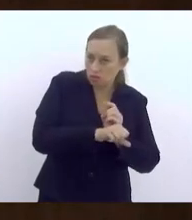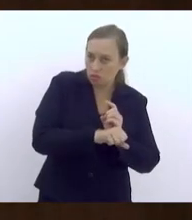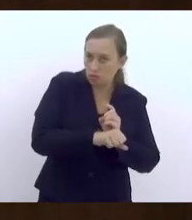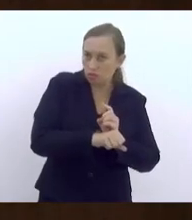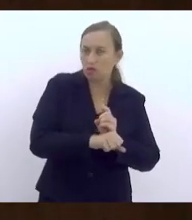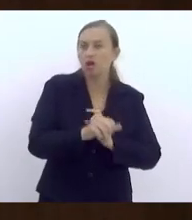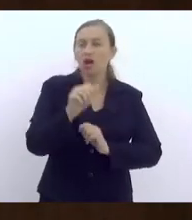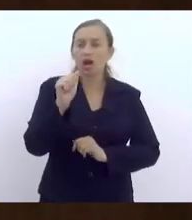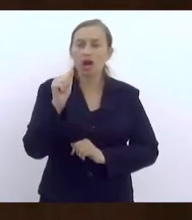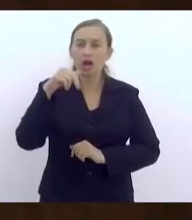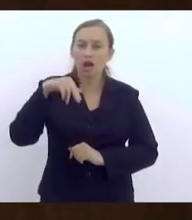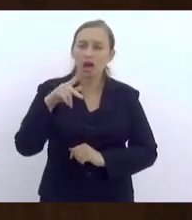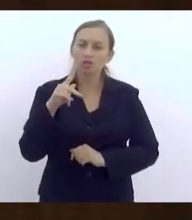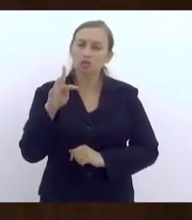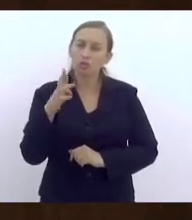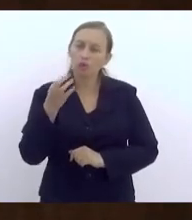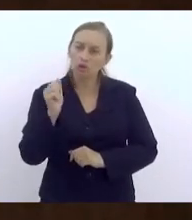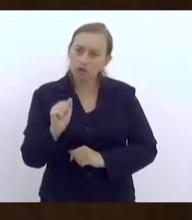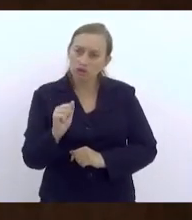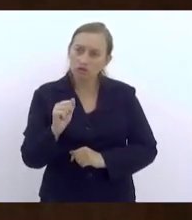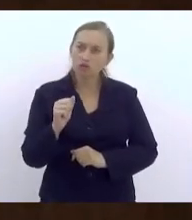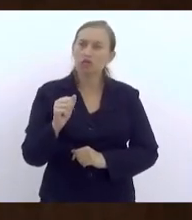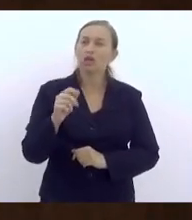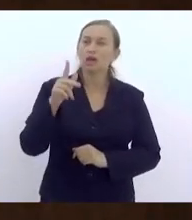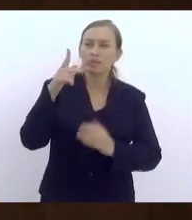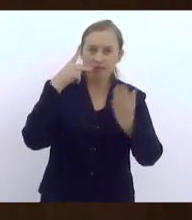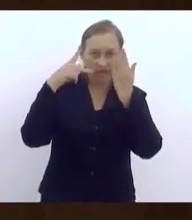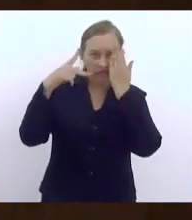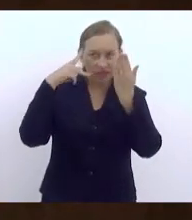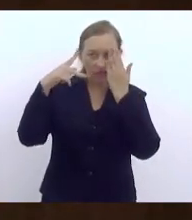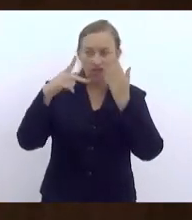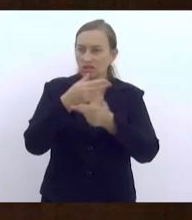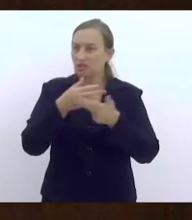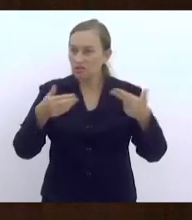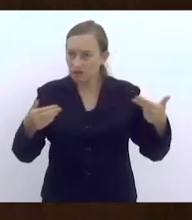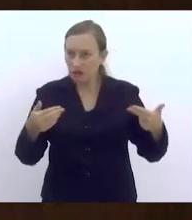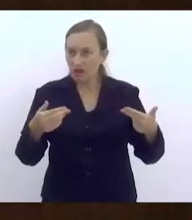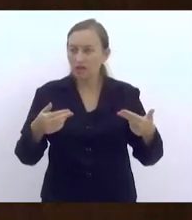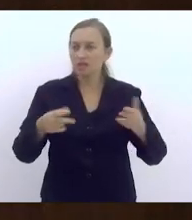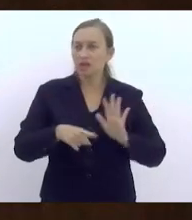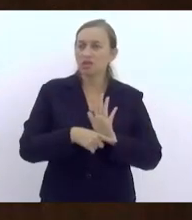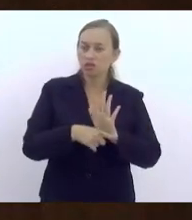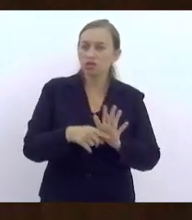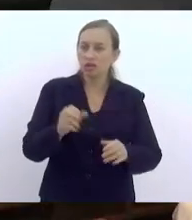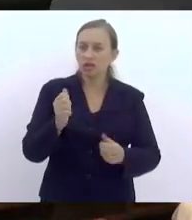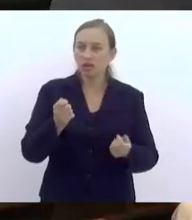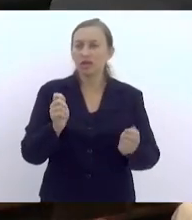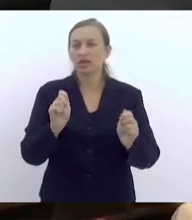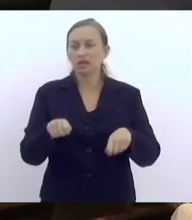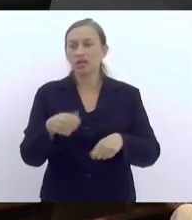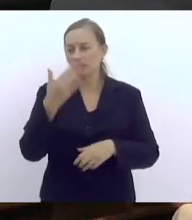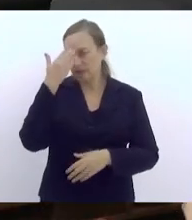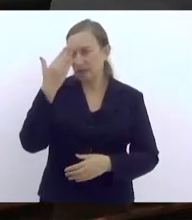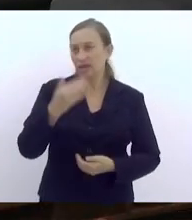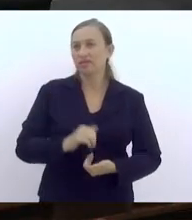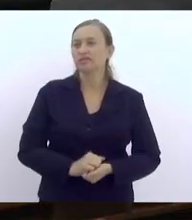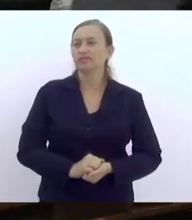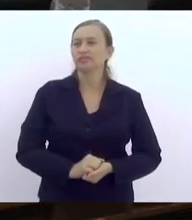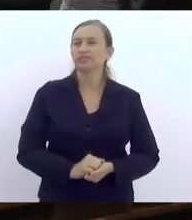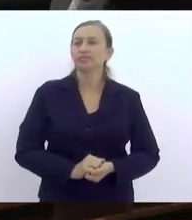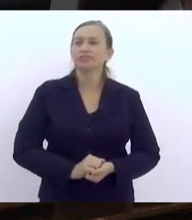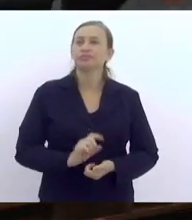fonodiologia, psicologia, psicanálise, tem muitas contribuições a dar. É isso. Obrigada. Obrigado.